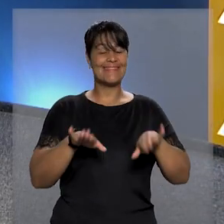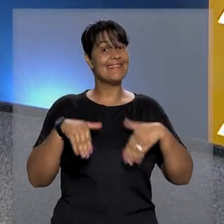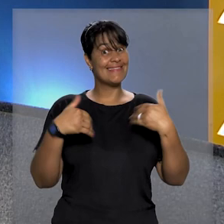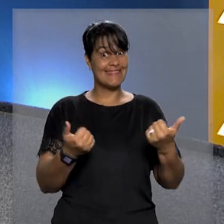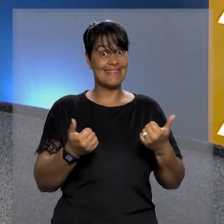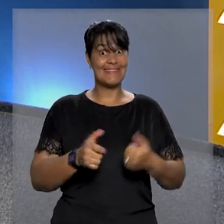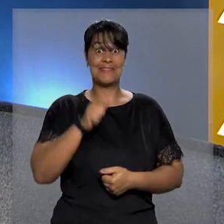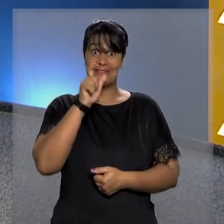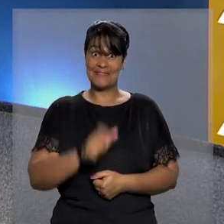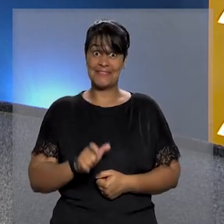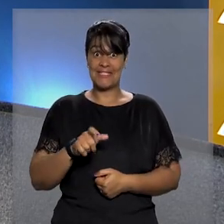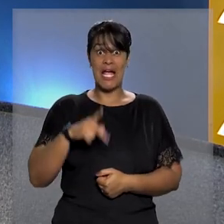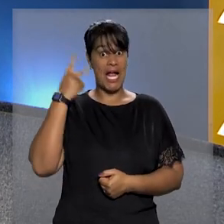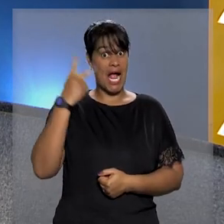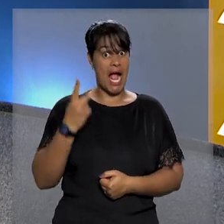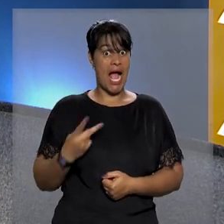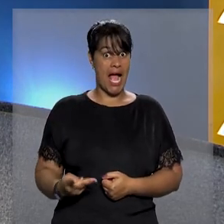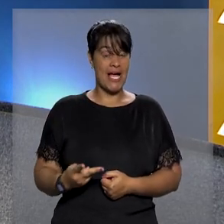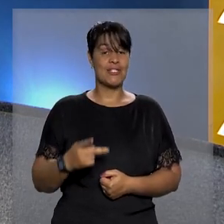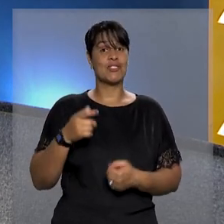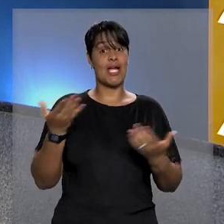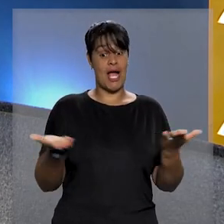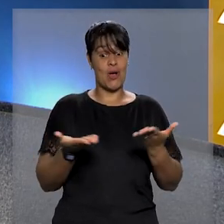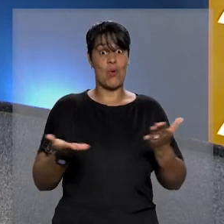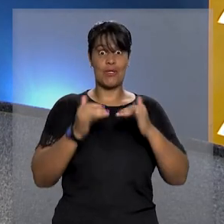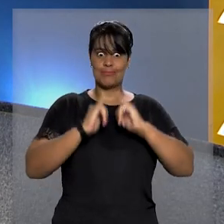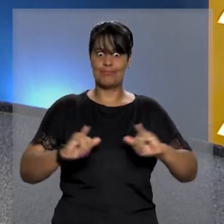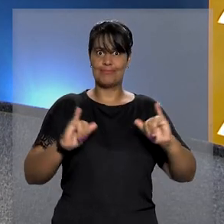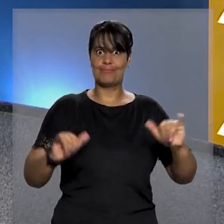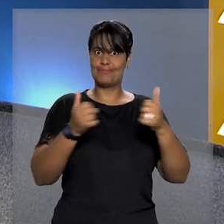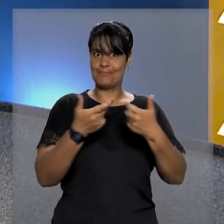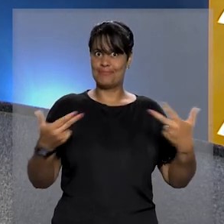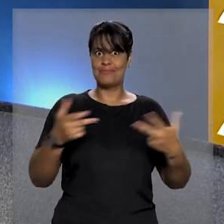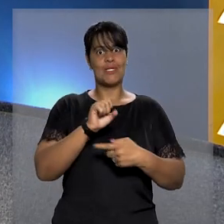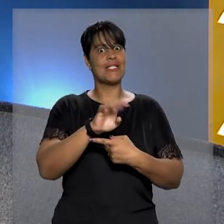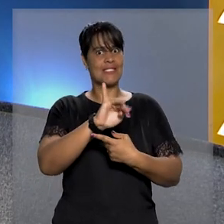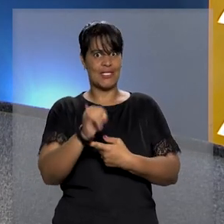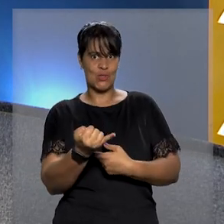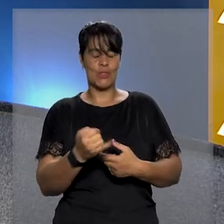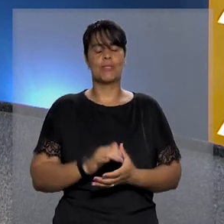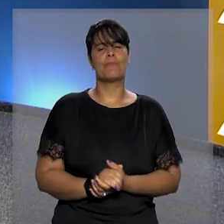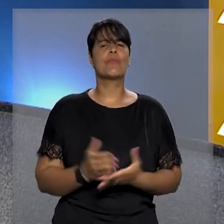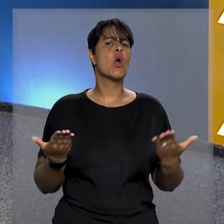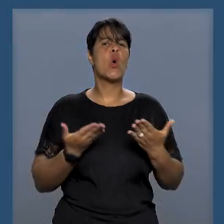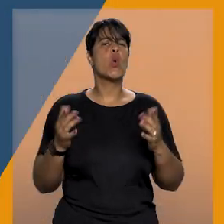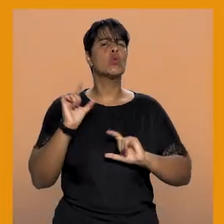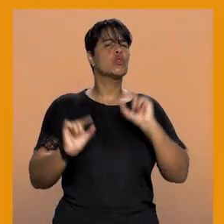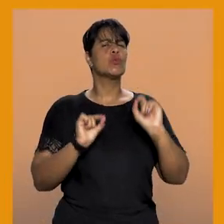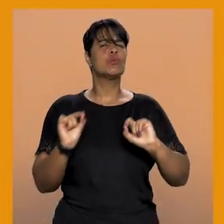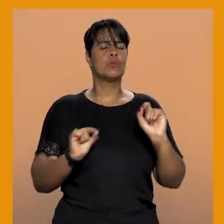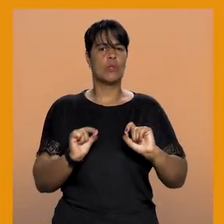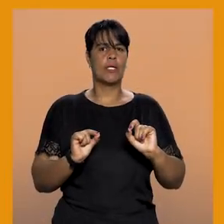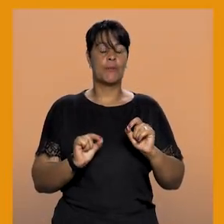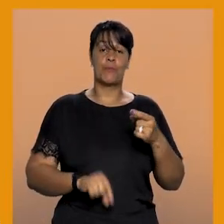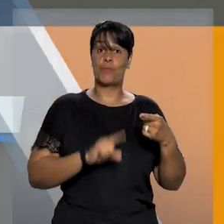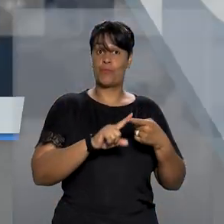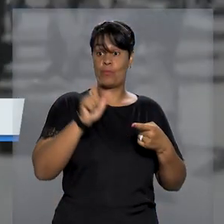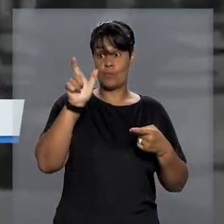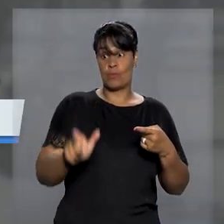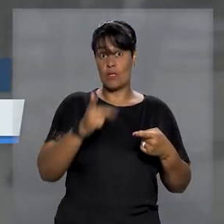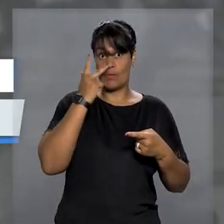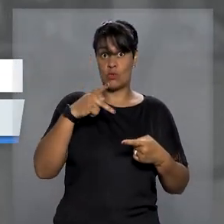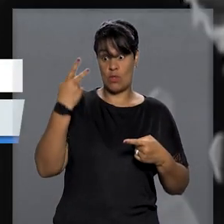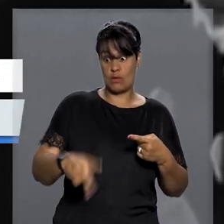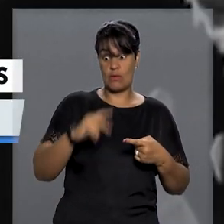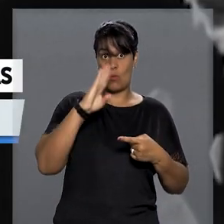Eu sou Kátia Gomes e o STJ Notícias está no ar. No programa de hoje você vai ver brasileiro envolvido